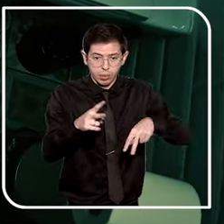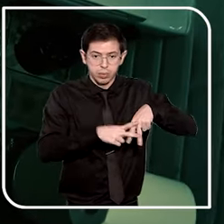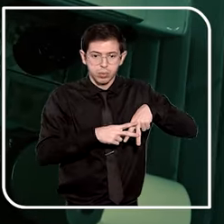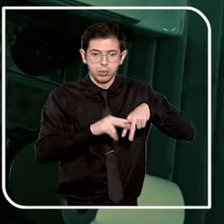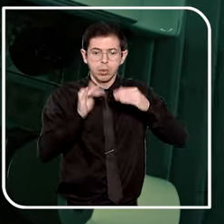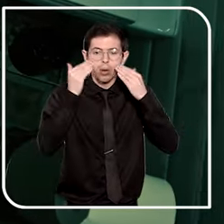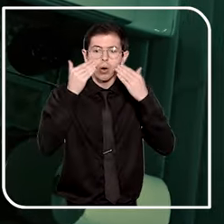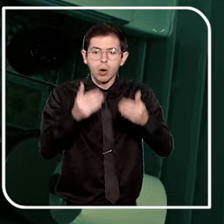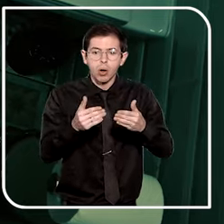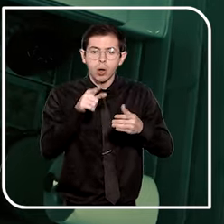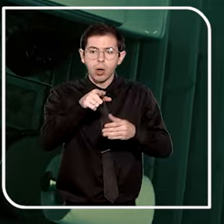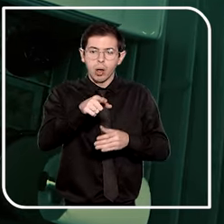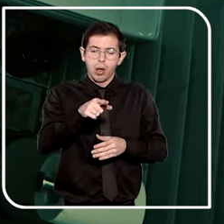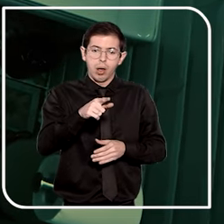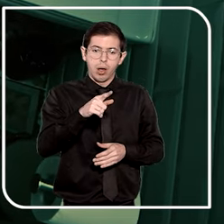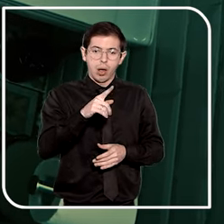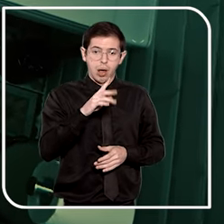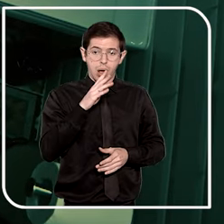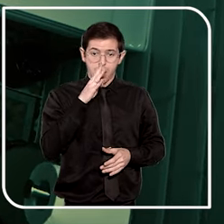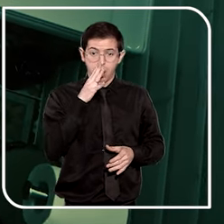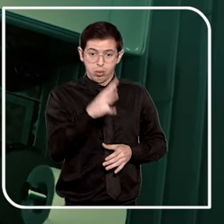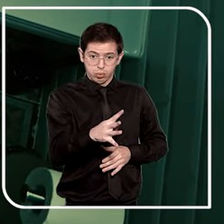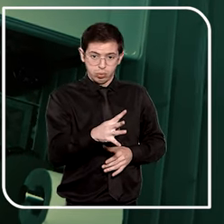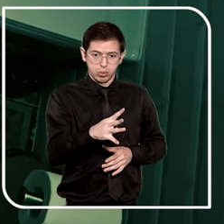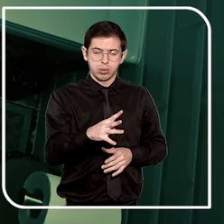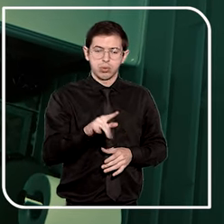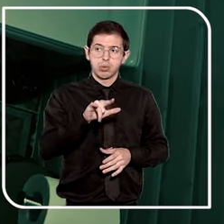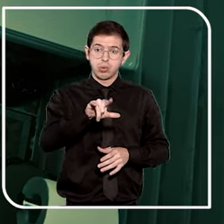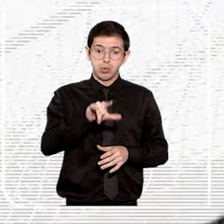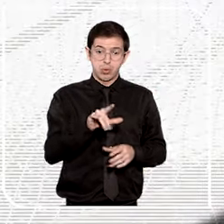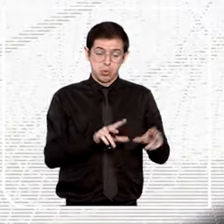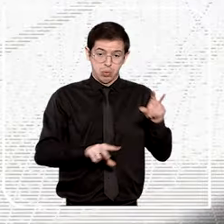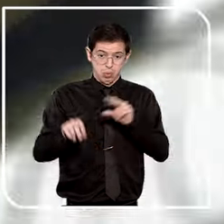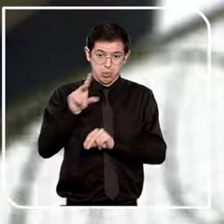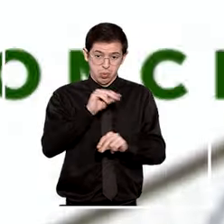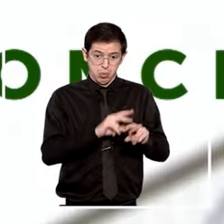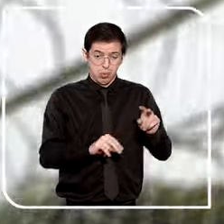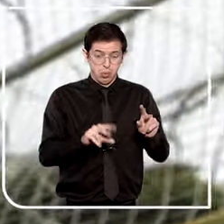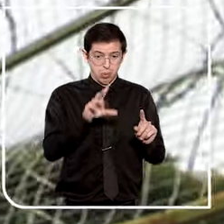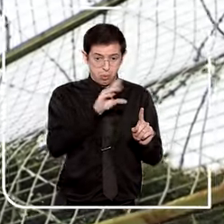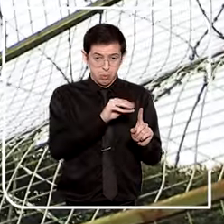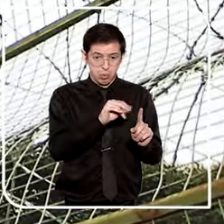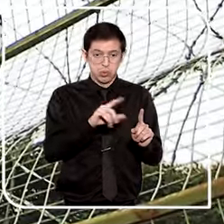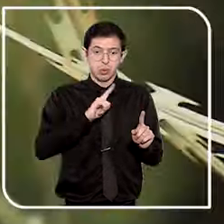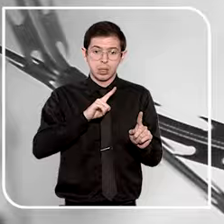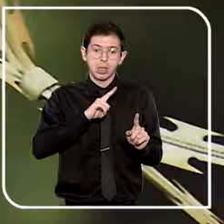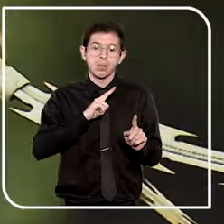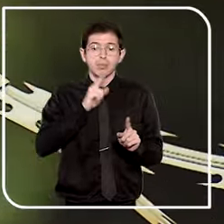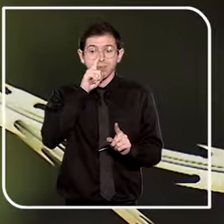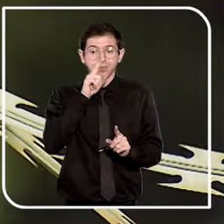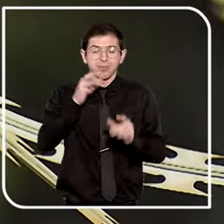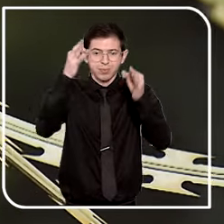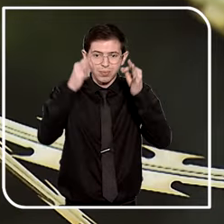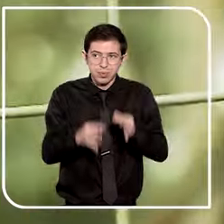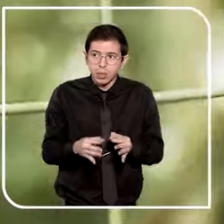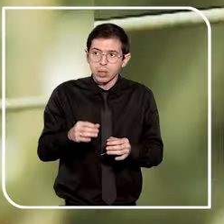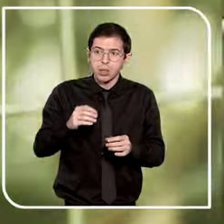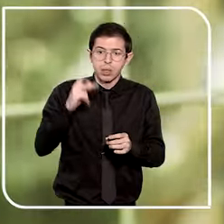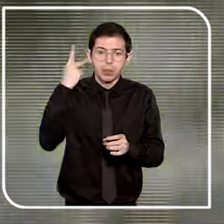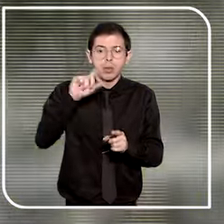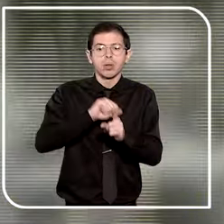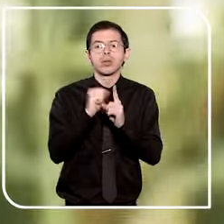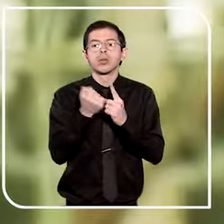acusado de exploração sexual de crianças e adolescentes demonstrava periculosidade concreta, com isso a